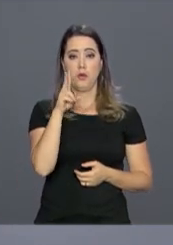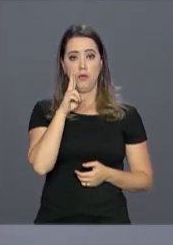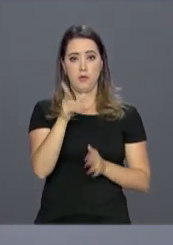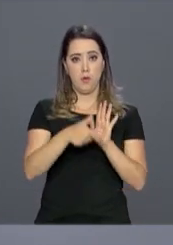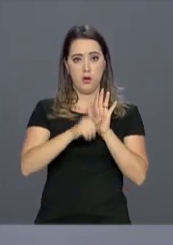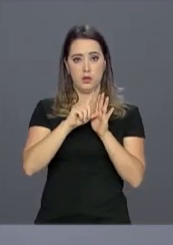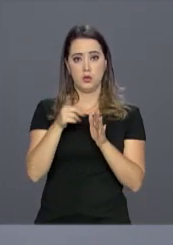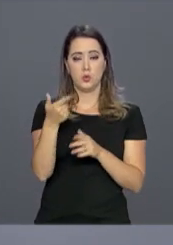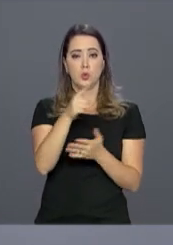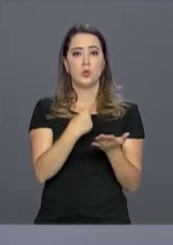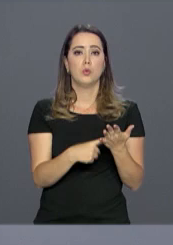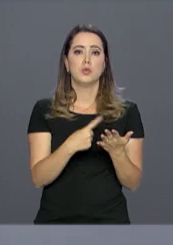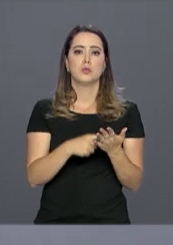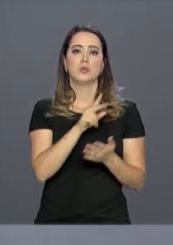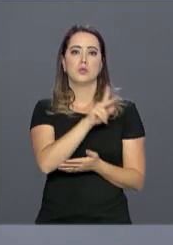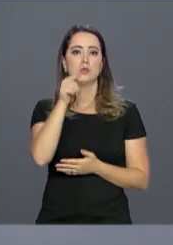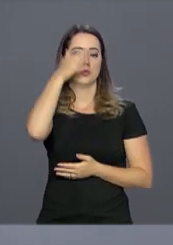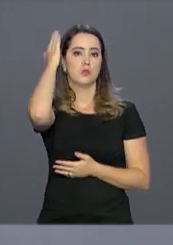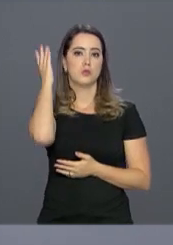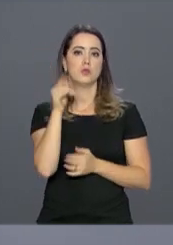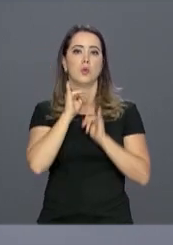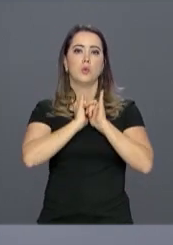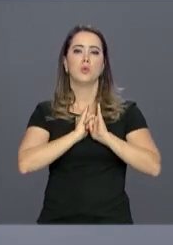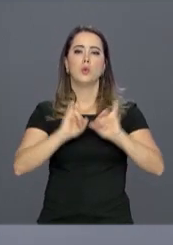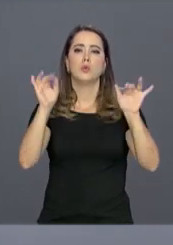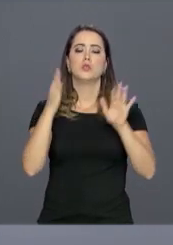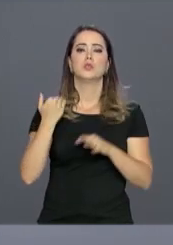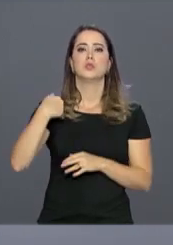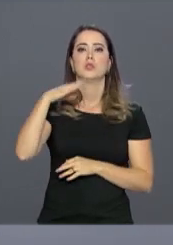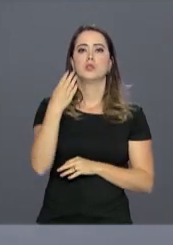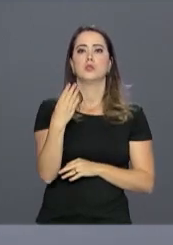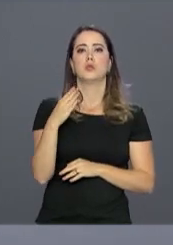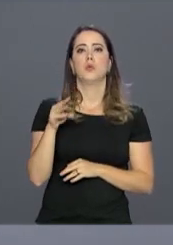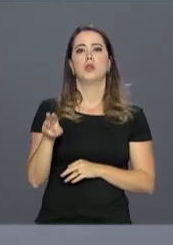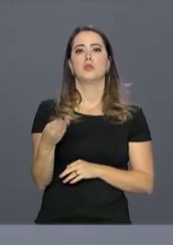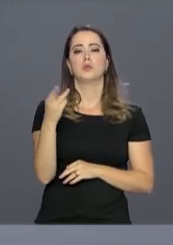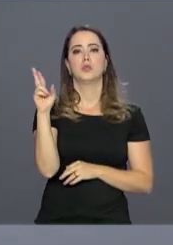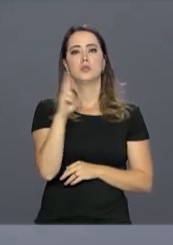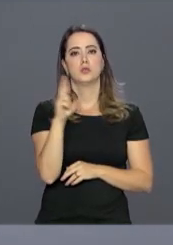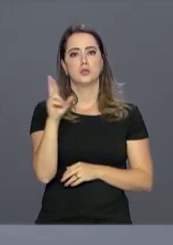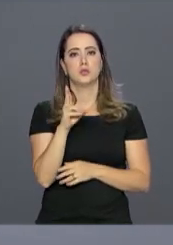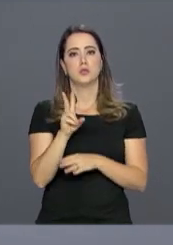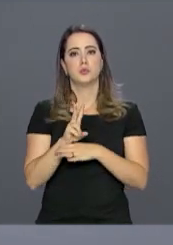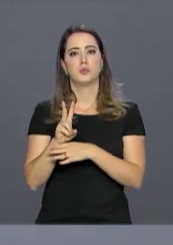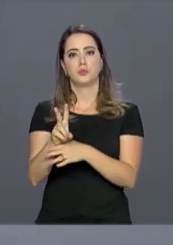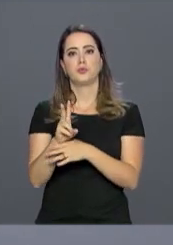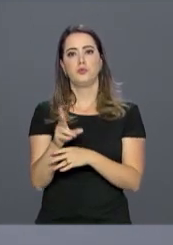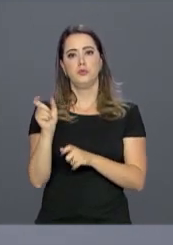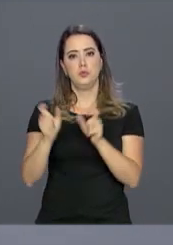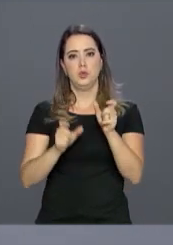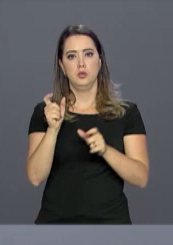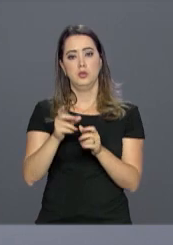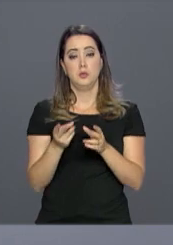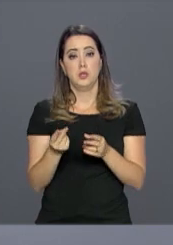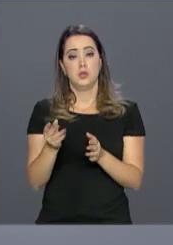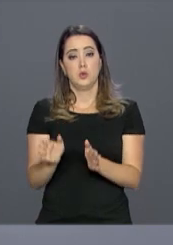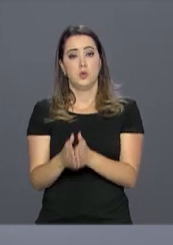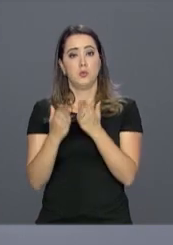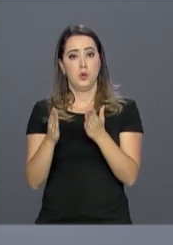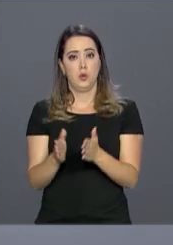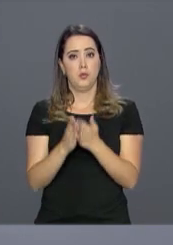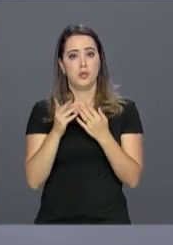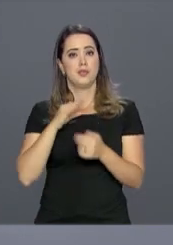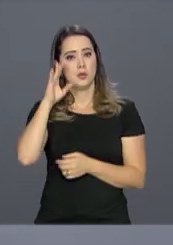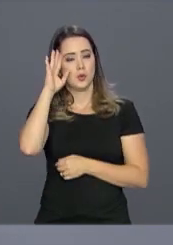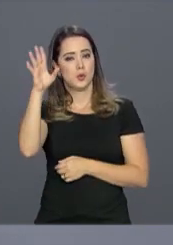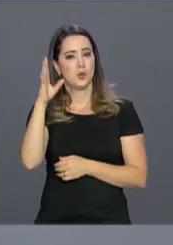uma outra agenda do presidente Michel Temer. O anúncio de mais 4 milhões de reais em crédito para brasileiros de baixa renda, que tem